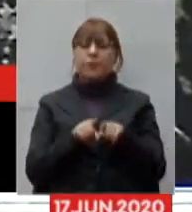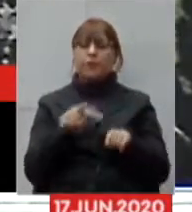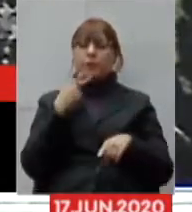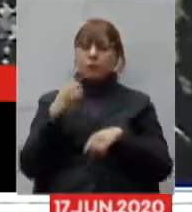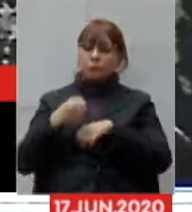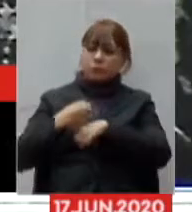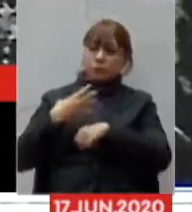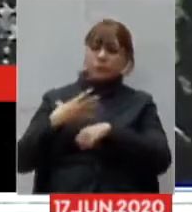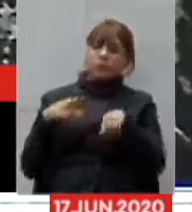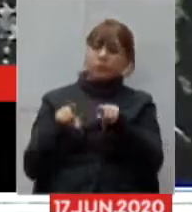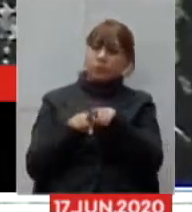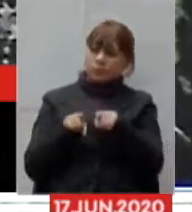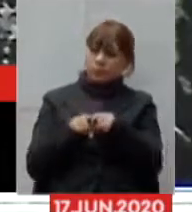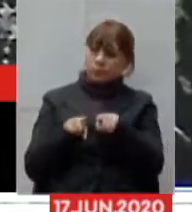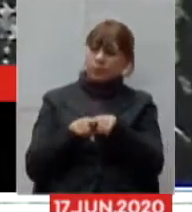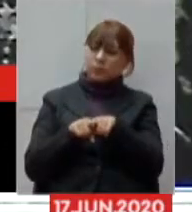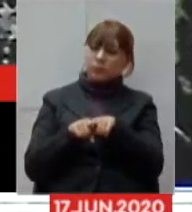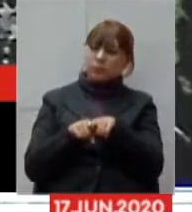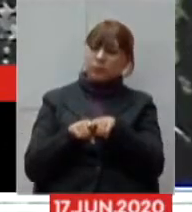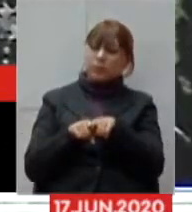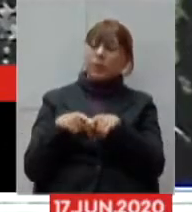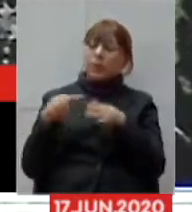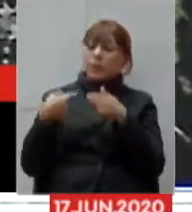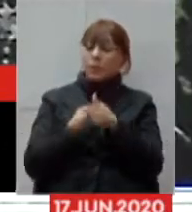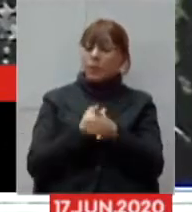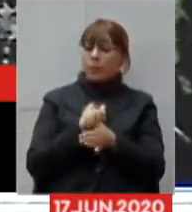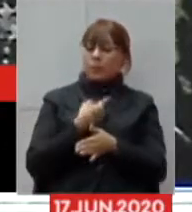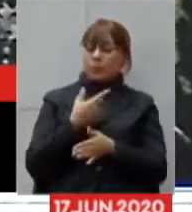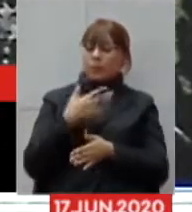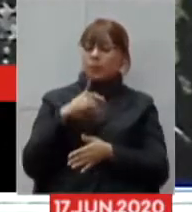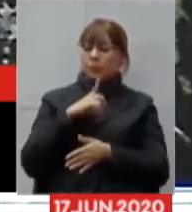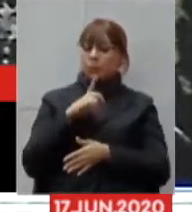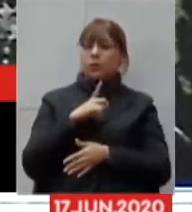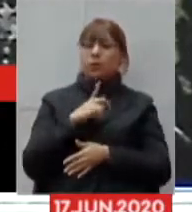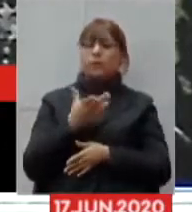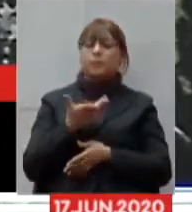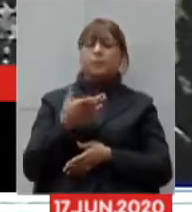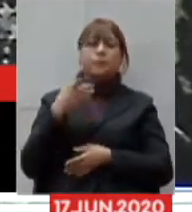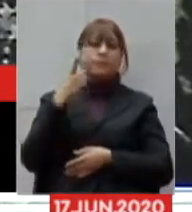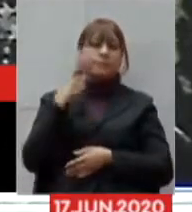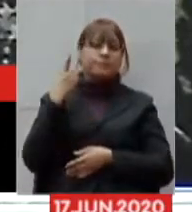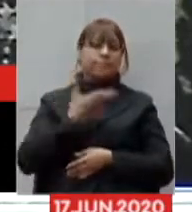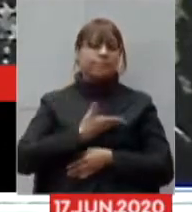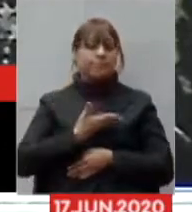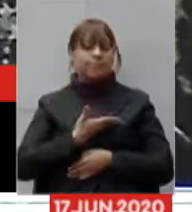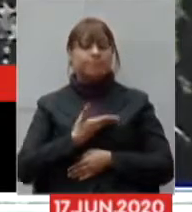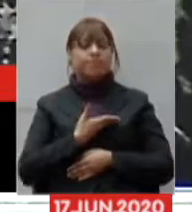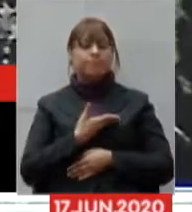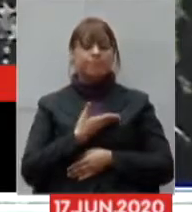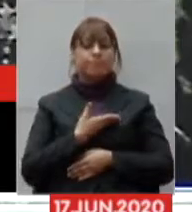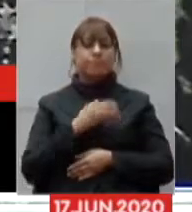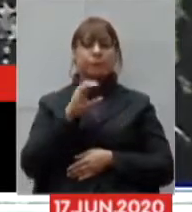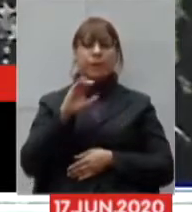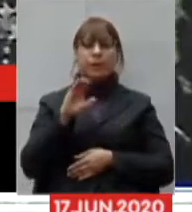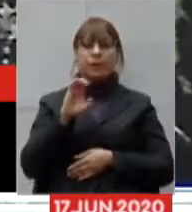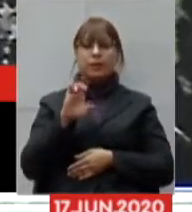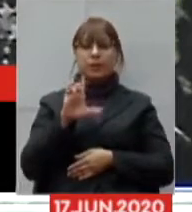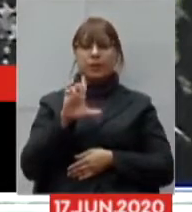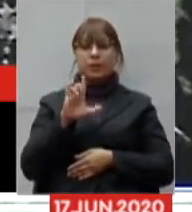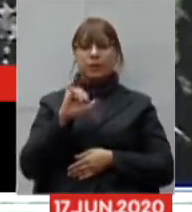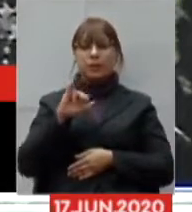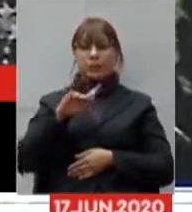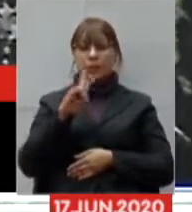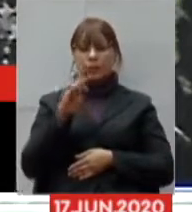encaminhado também uma pergunta do companheiro colega deputado Selin Citrossel